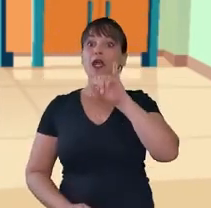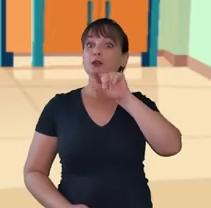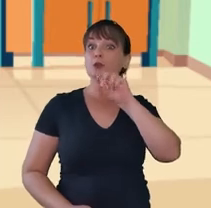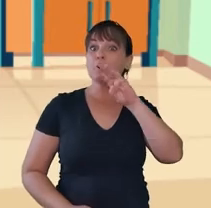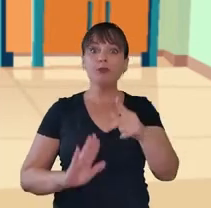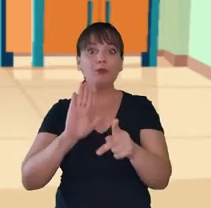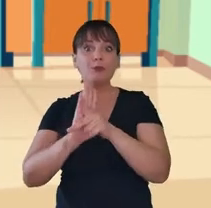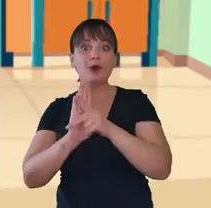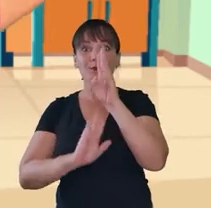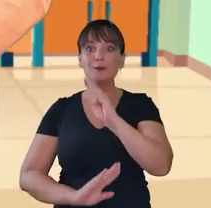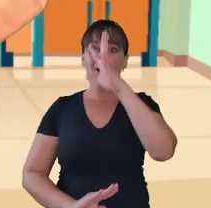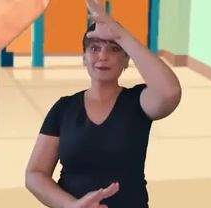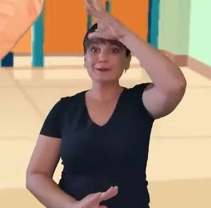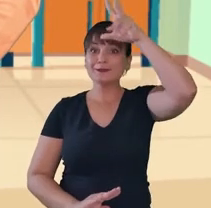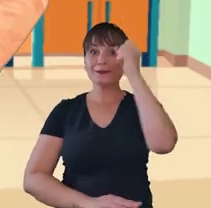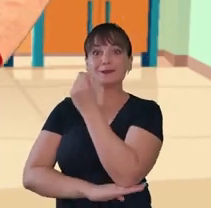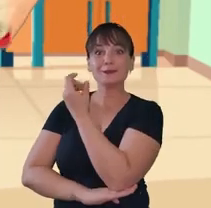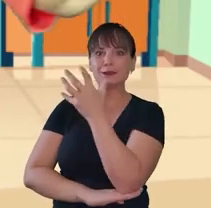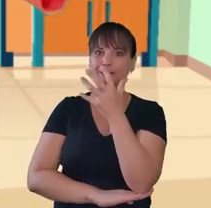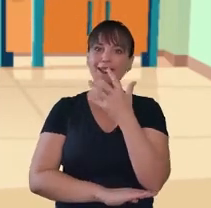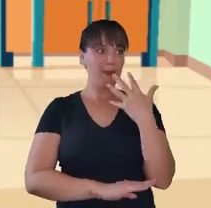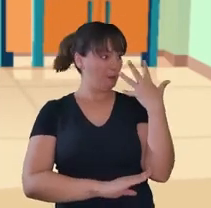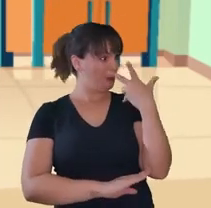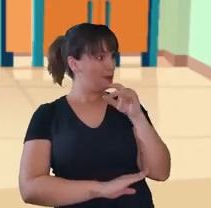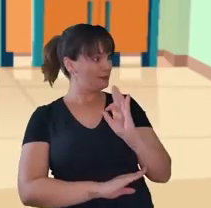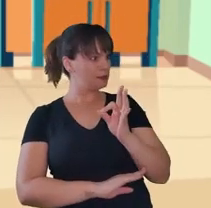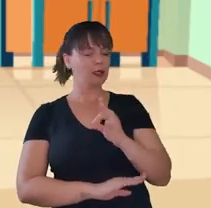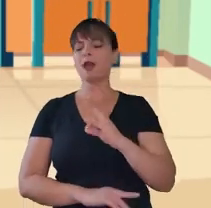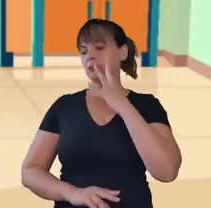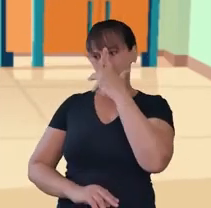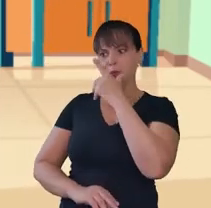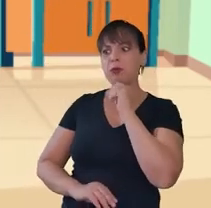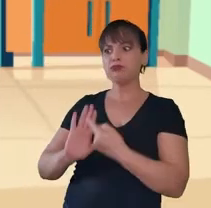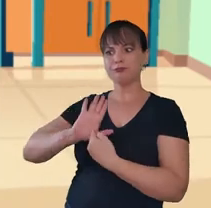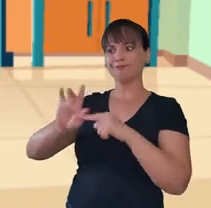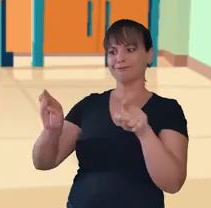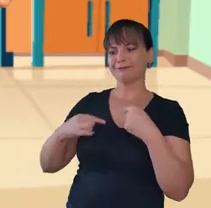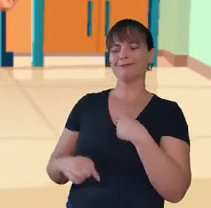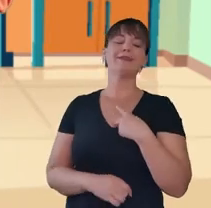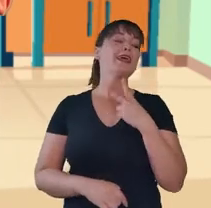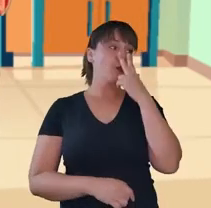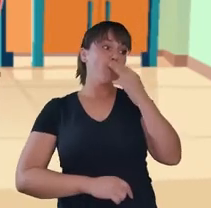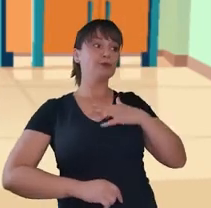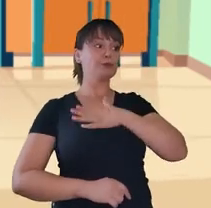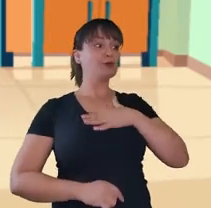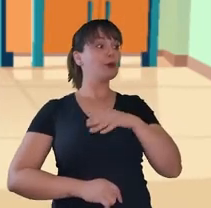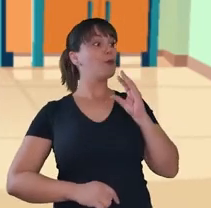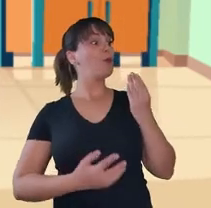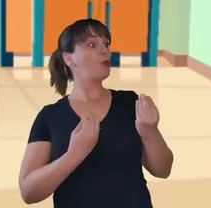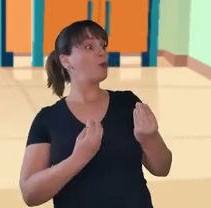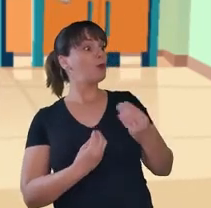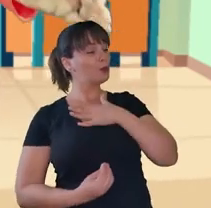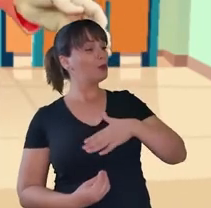Brasil, da Floresta Amazônia. Legal, muito legal. Bonito, né? Bonita essa exposição, vai ficar legal. Ah, eu acho que eles vão gostar muito. E você,